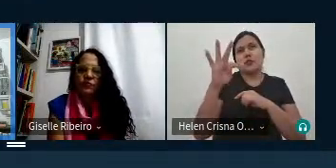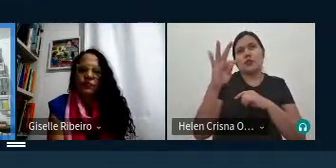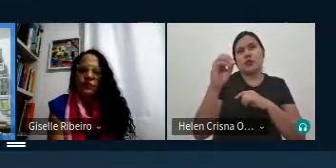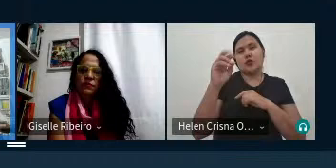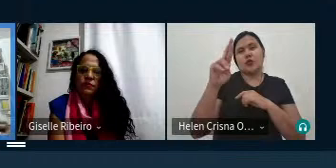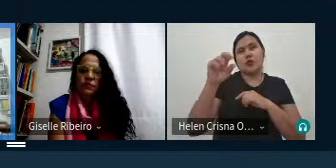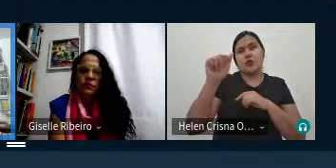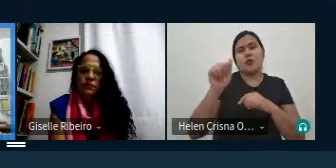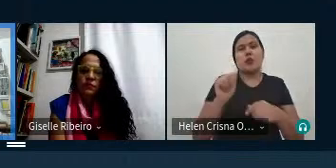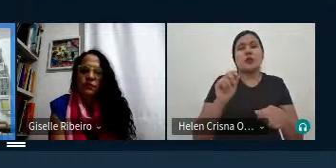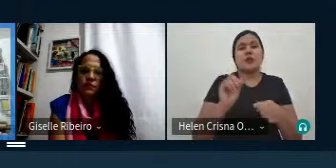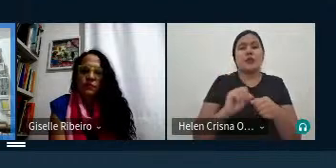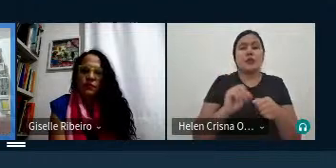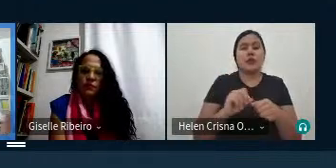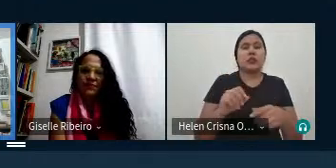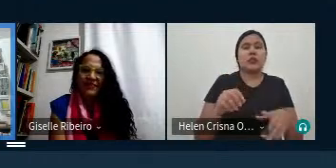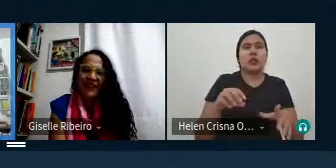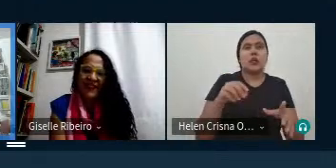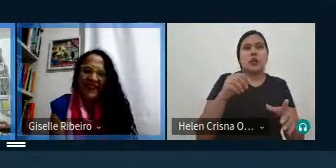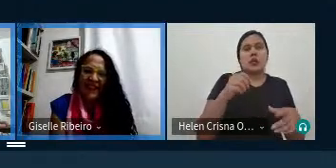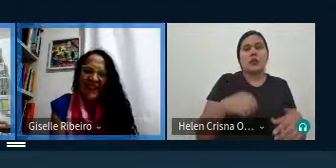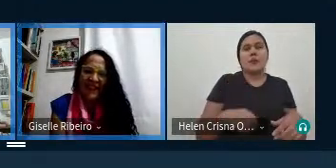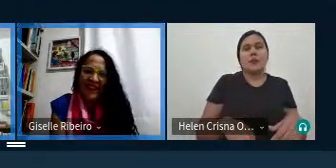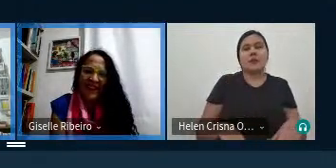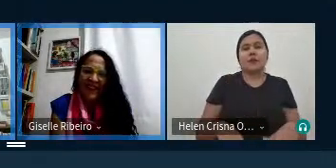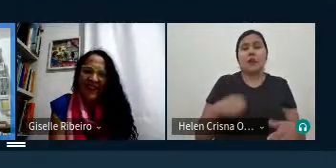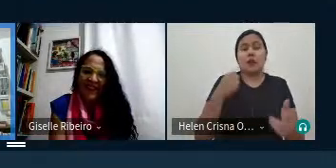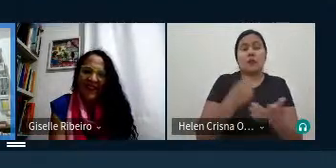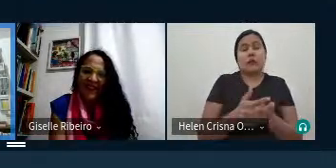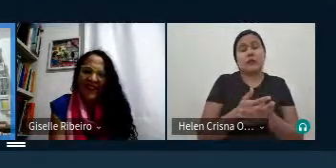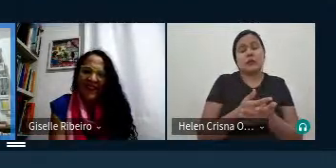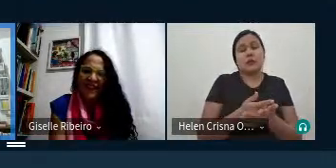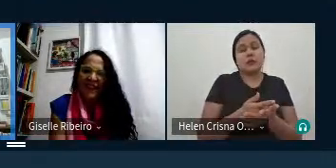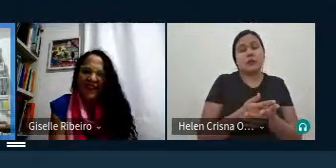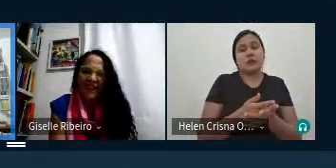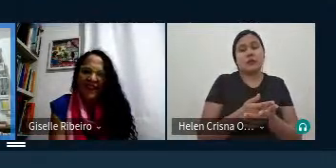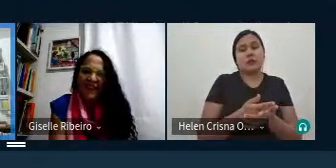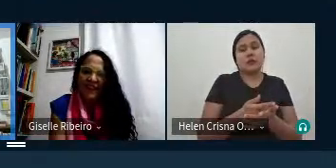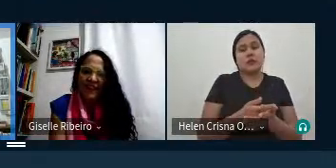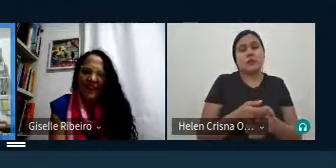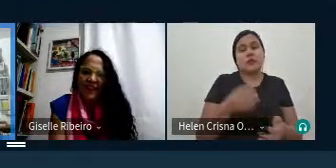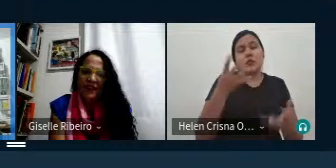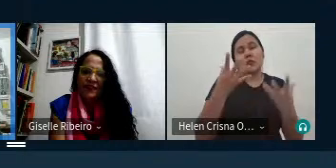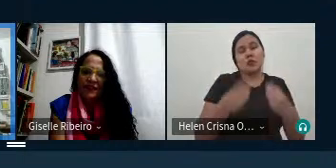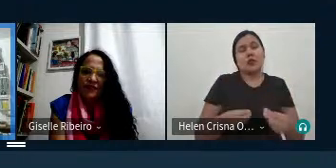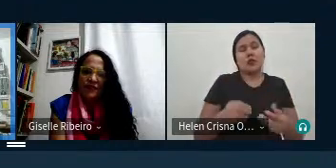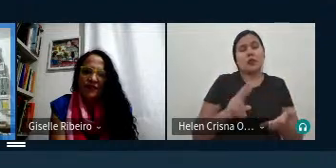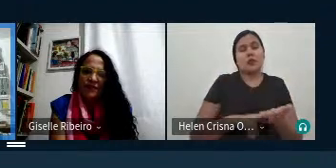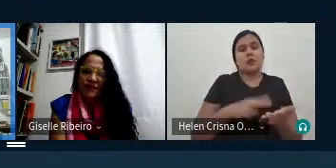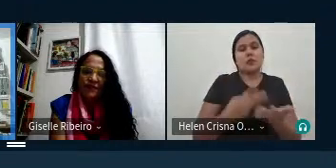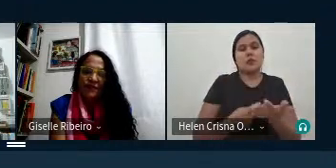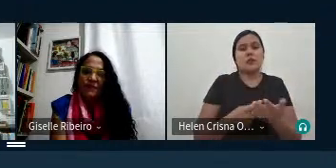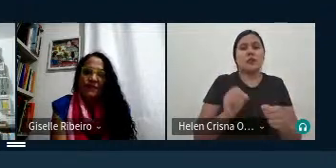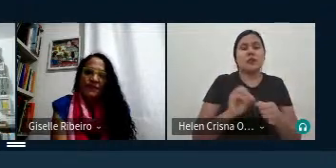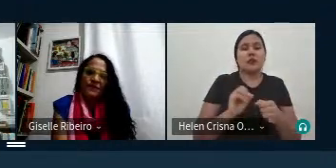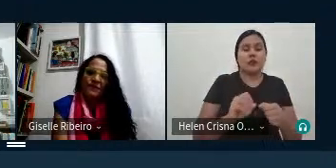que vai fazer que tem que ser dessa forma e se estiver pagando e se você concordar na tradução você tem que fazer